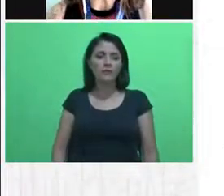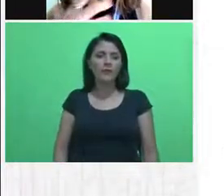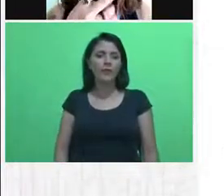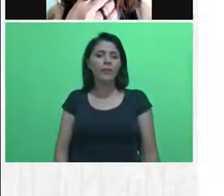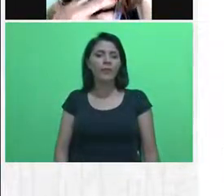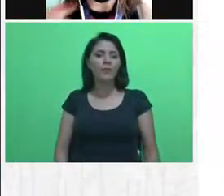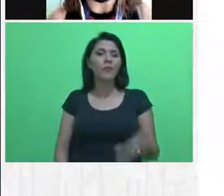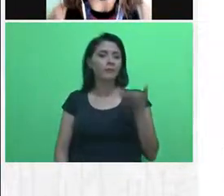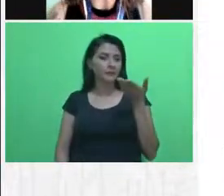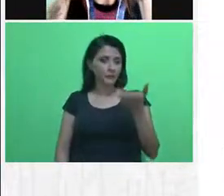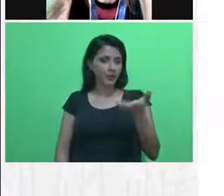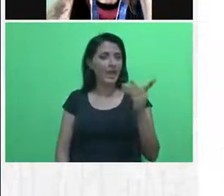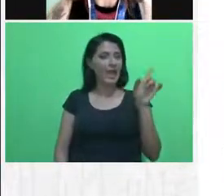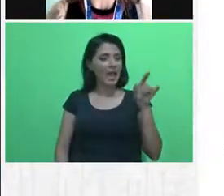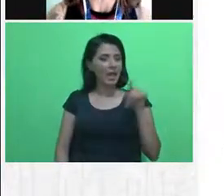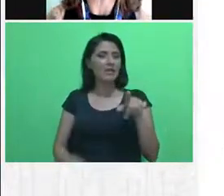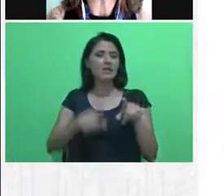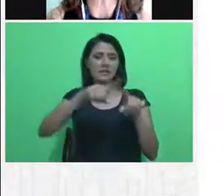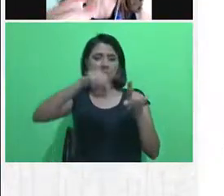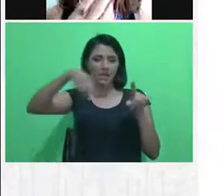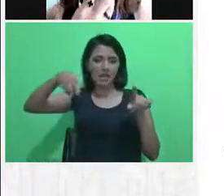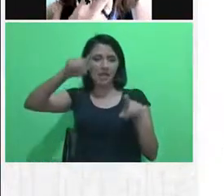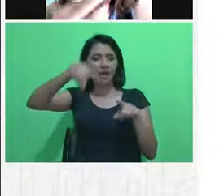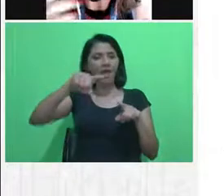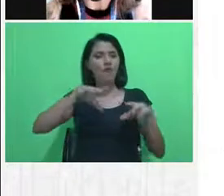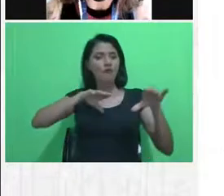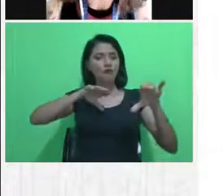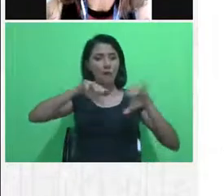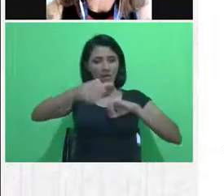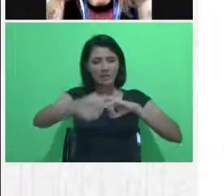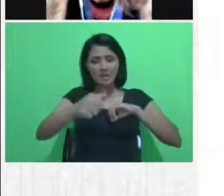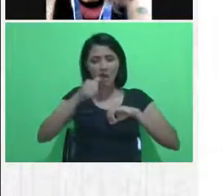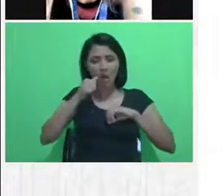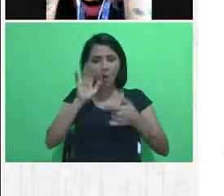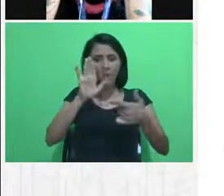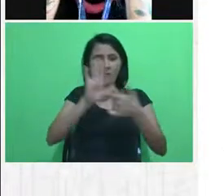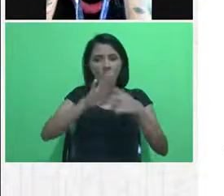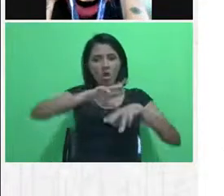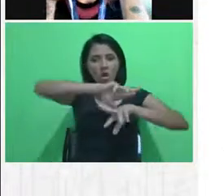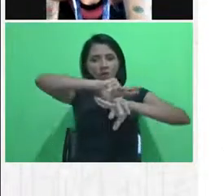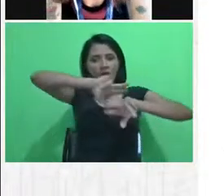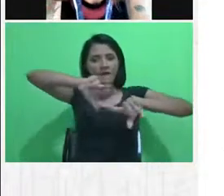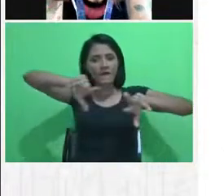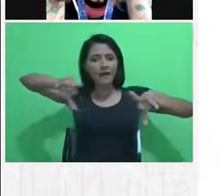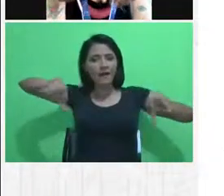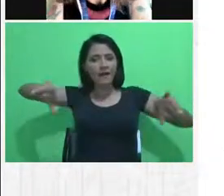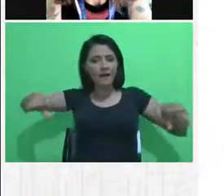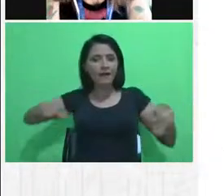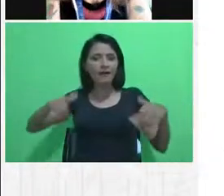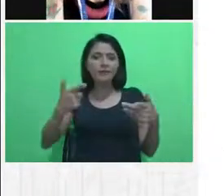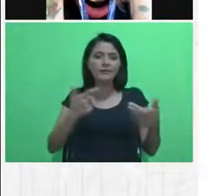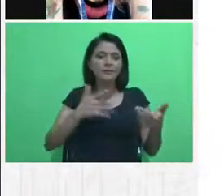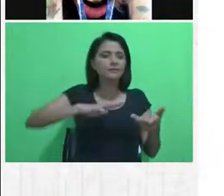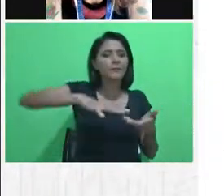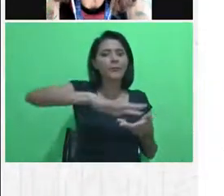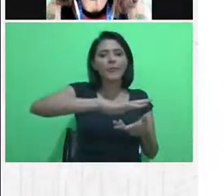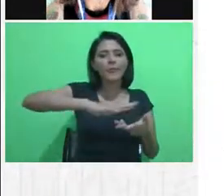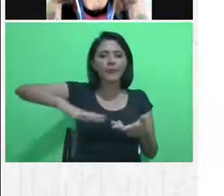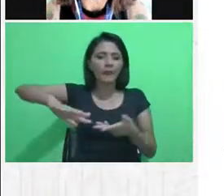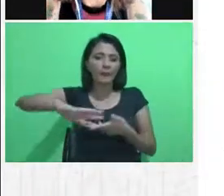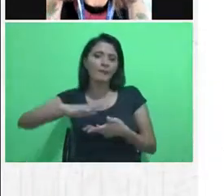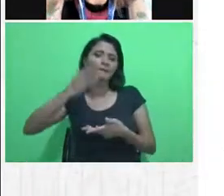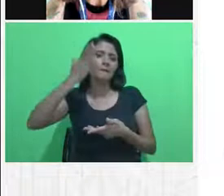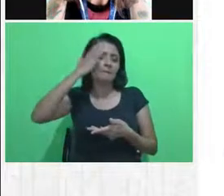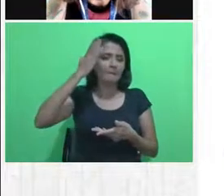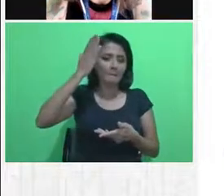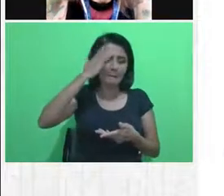Aqui, foi por formação, esse gráfico, mostra as diversas linhas de saberes e